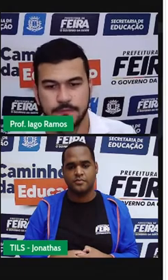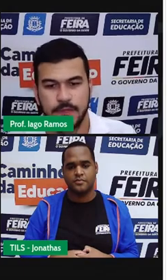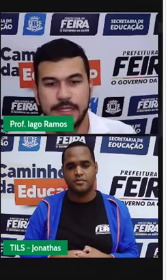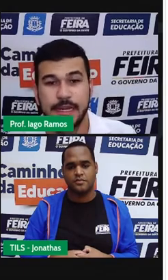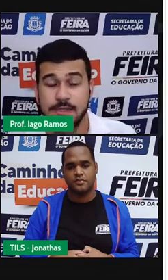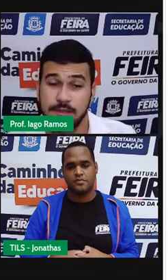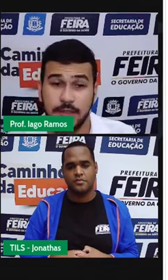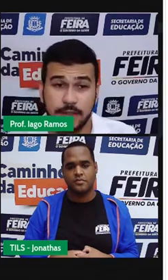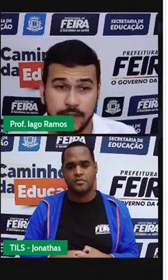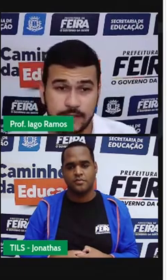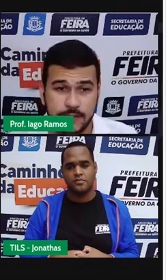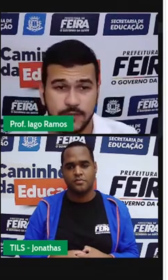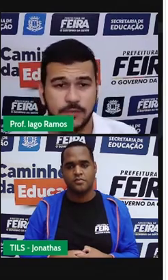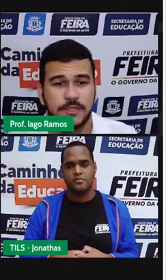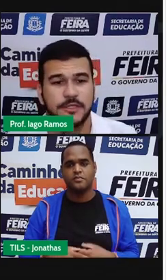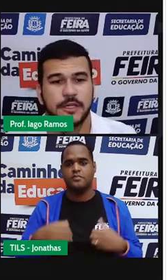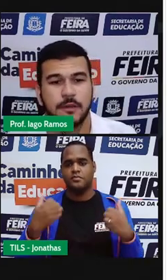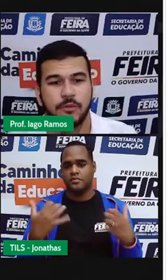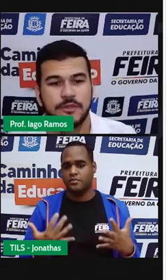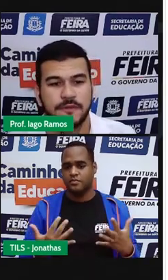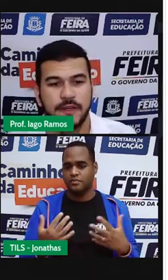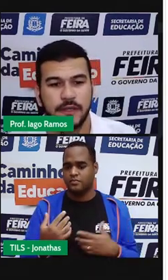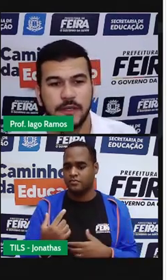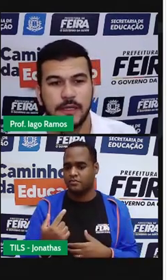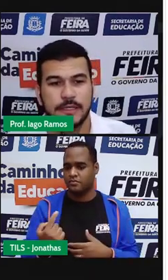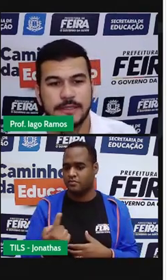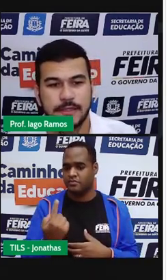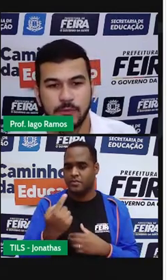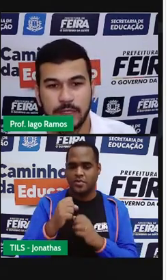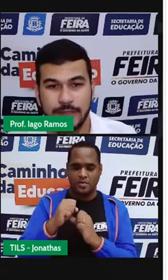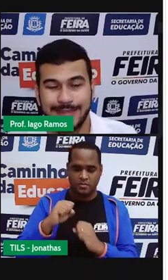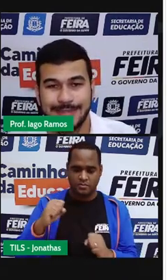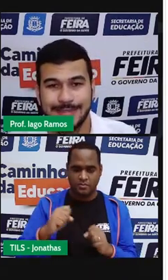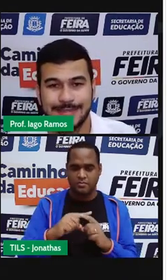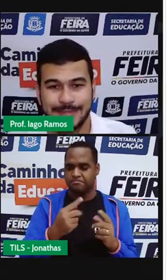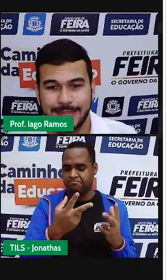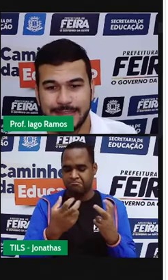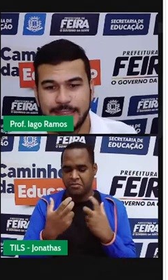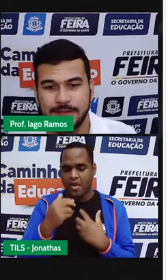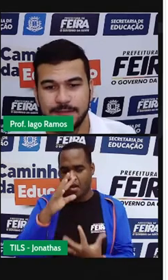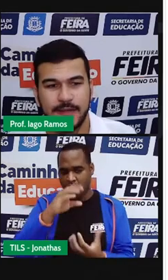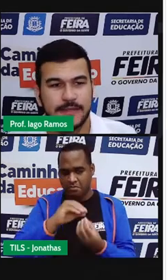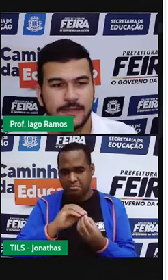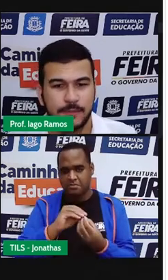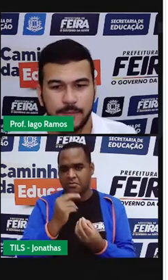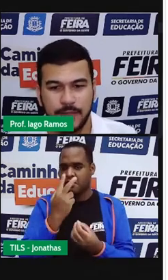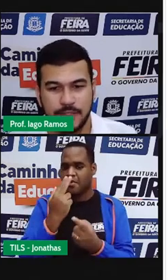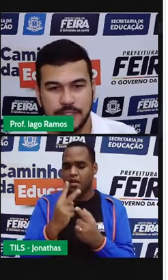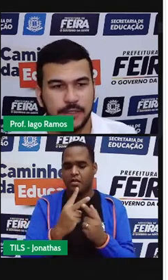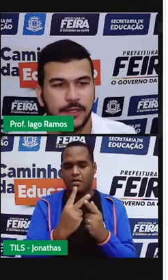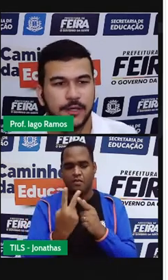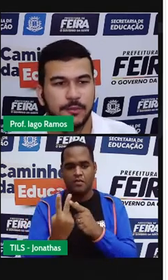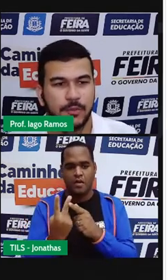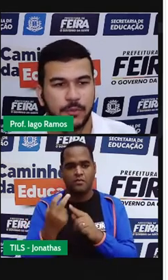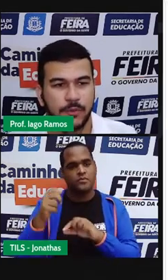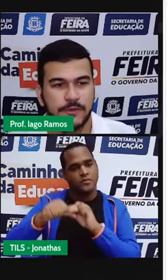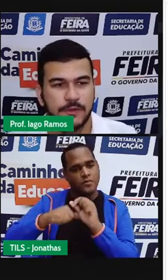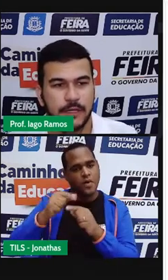E essas grandezas, como a gente acabou de ver, são grandezas inversamente